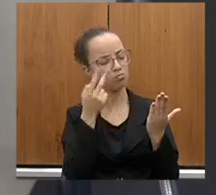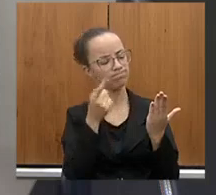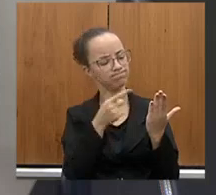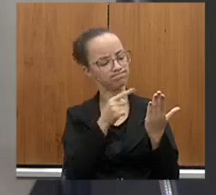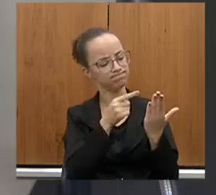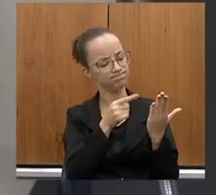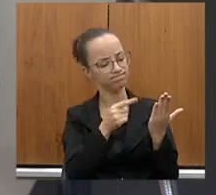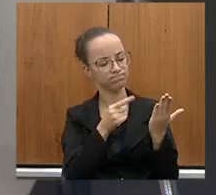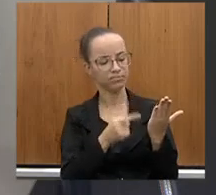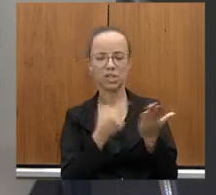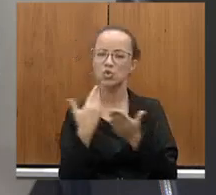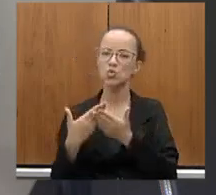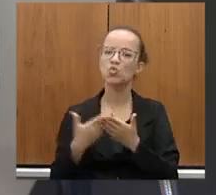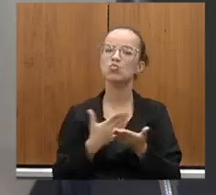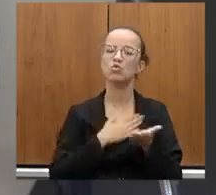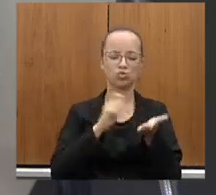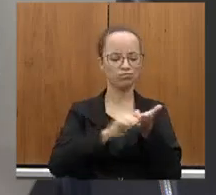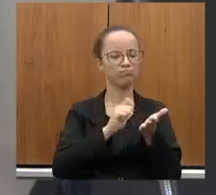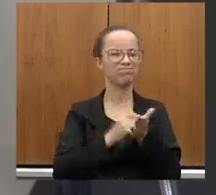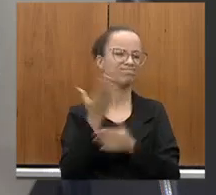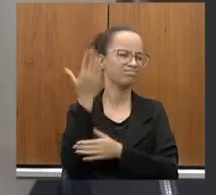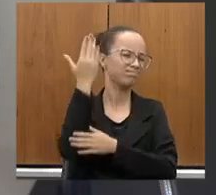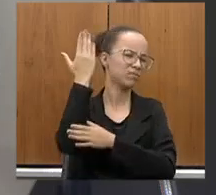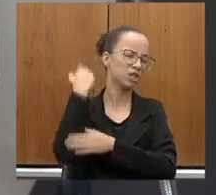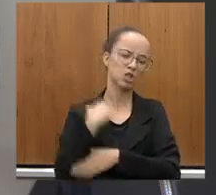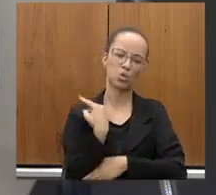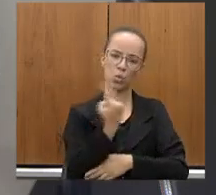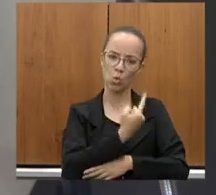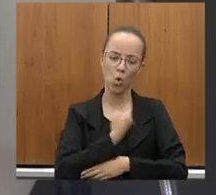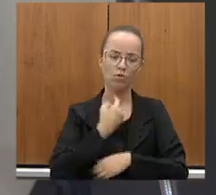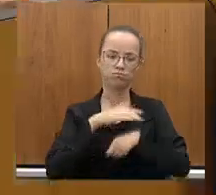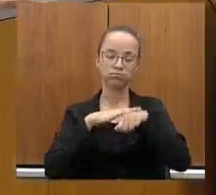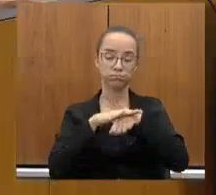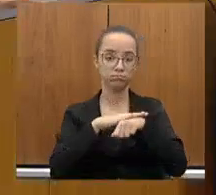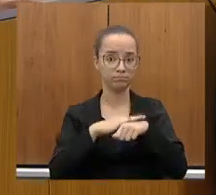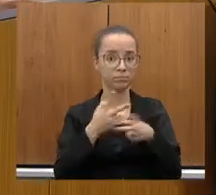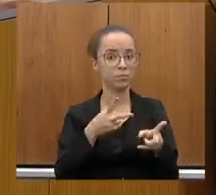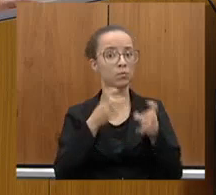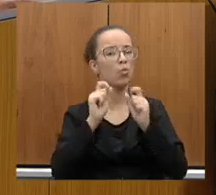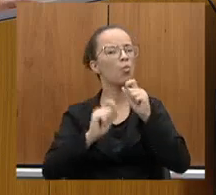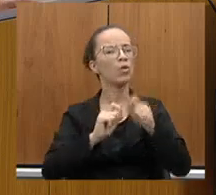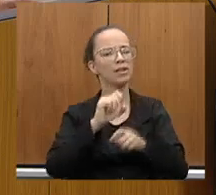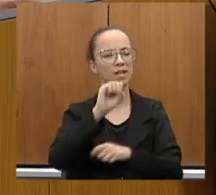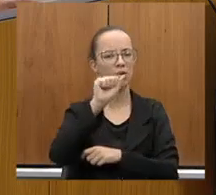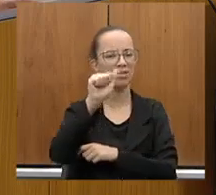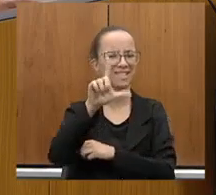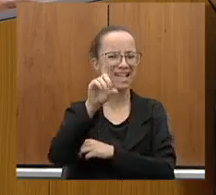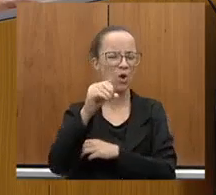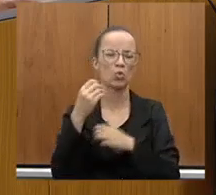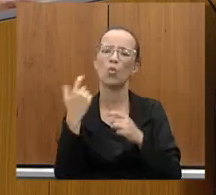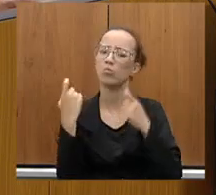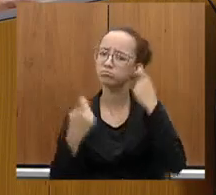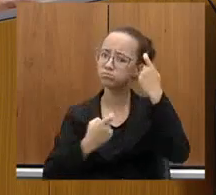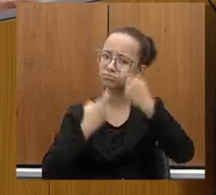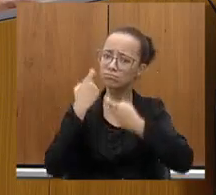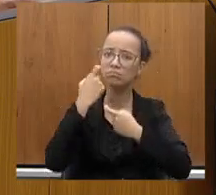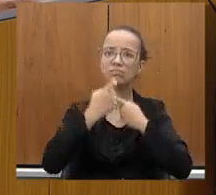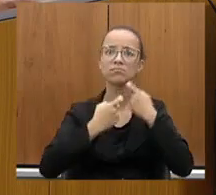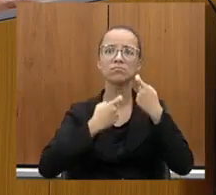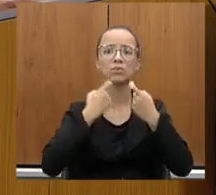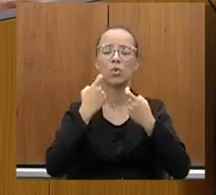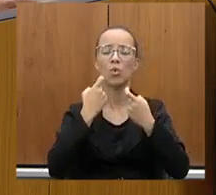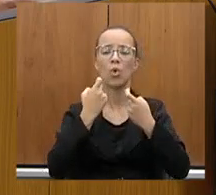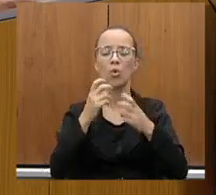anotações e estudos desde a primeira vez que nós conversamos. E o saldo é muito preocupante. As questões do